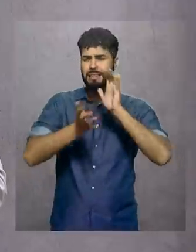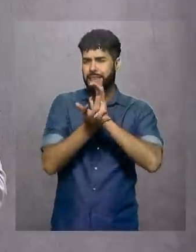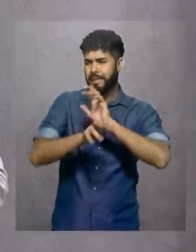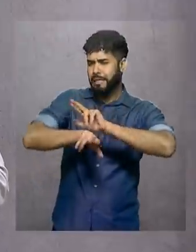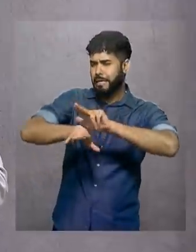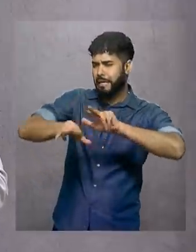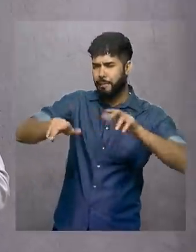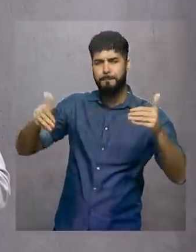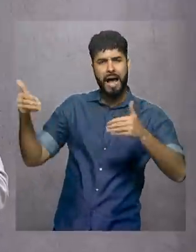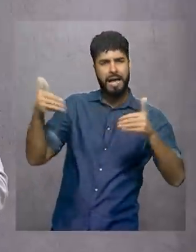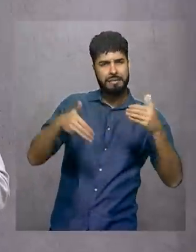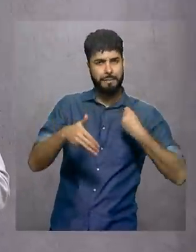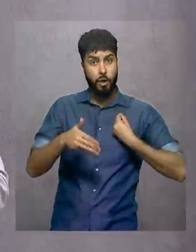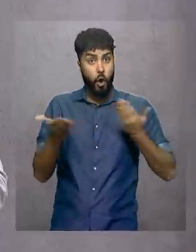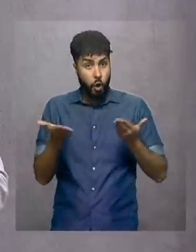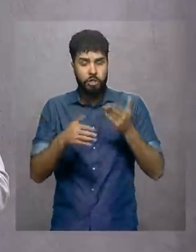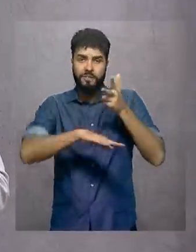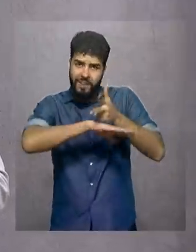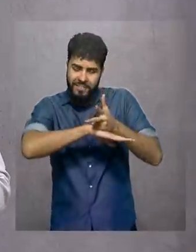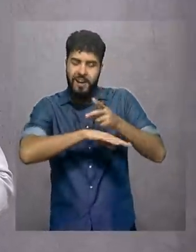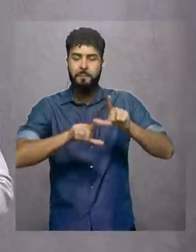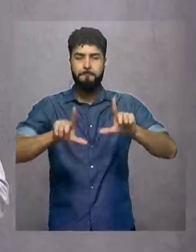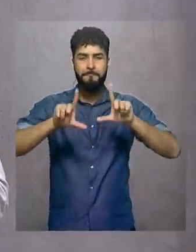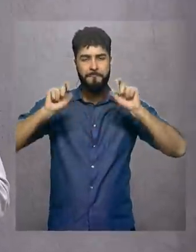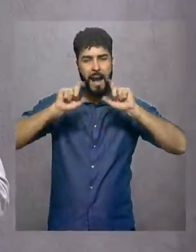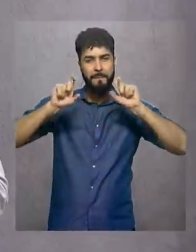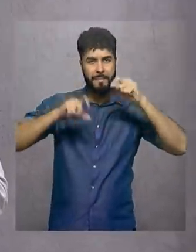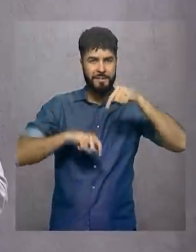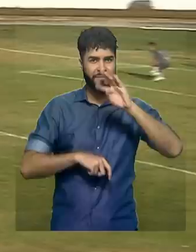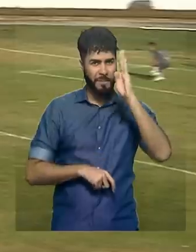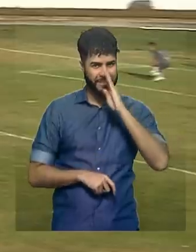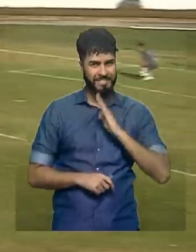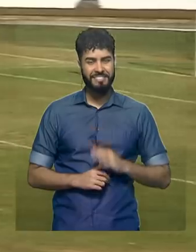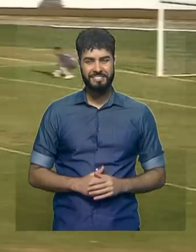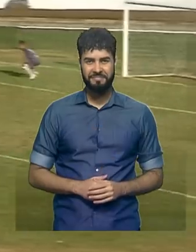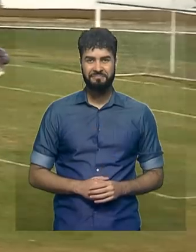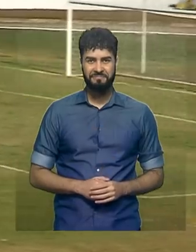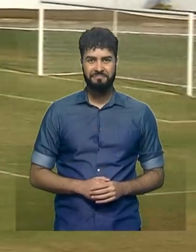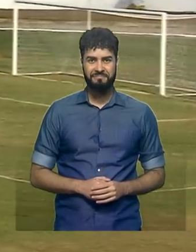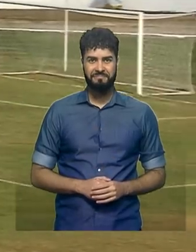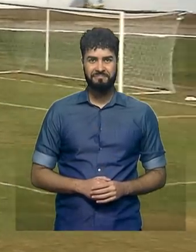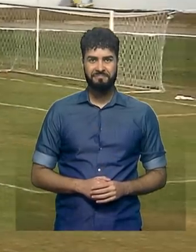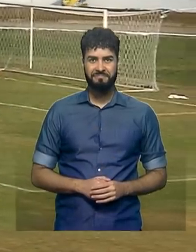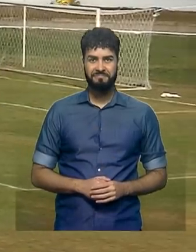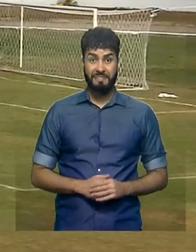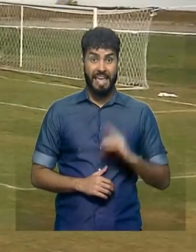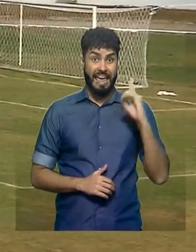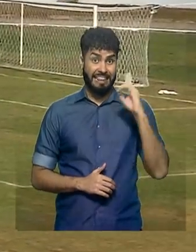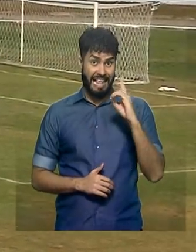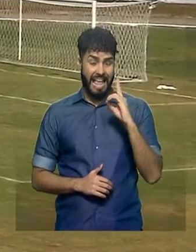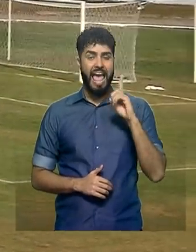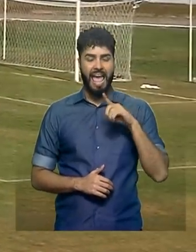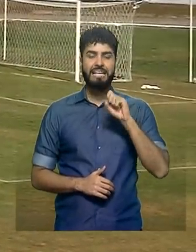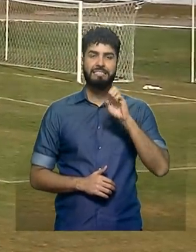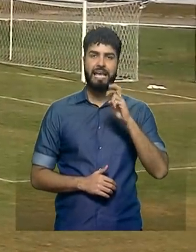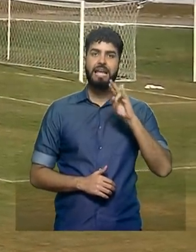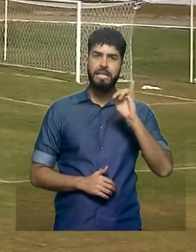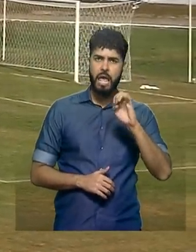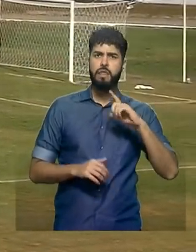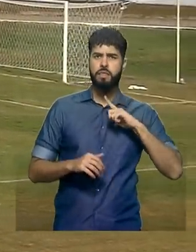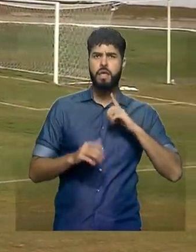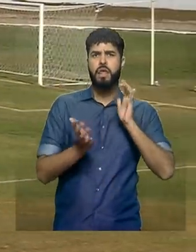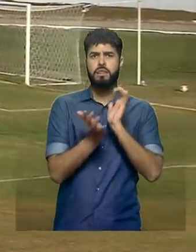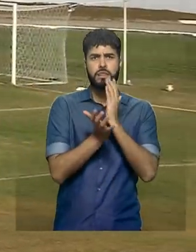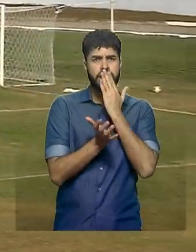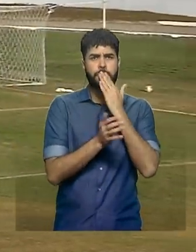partir de hoje, é atração aqui na TV Brasil. A Série D é uma competição que reúne equipes de todos